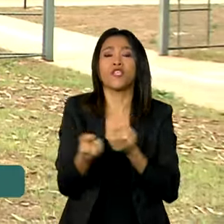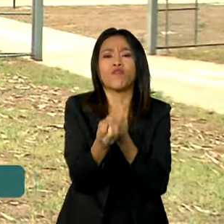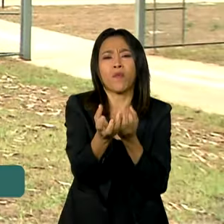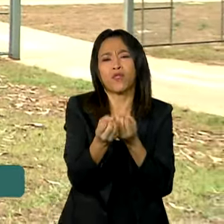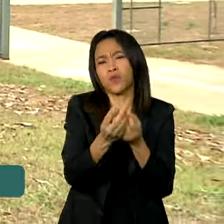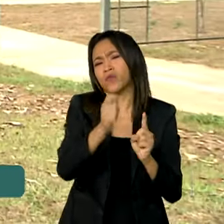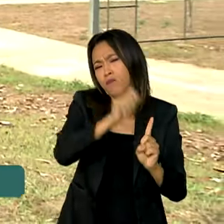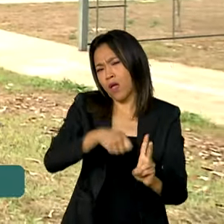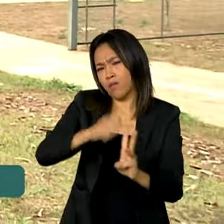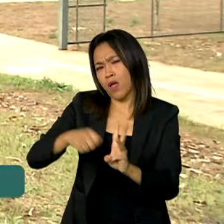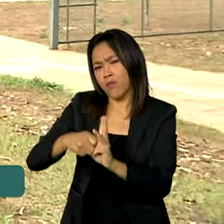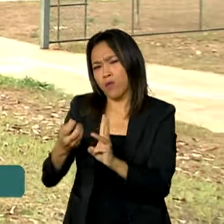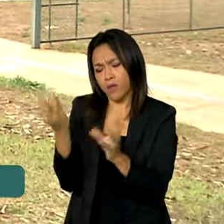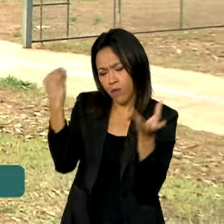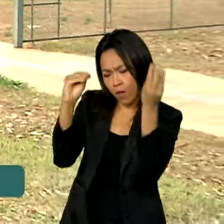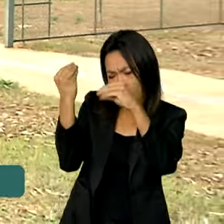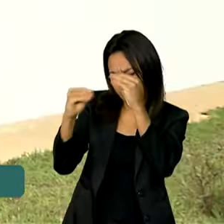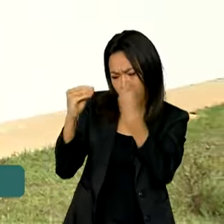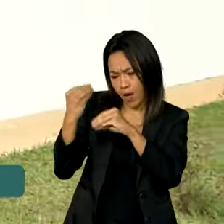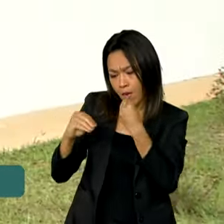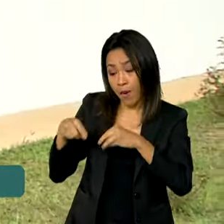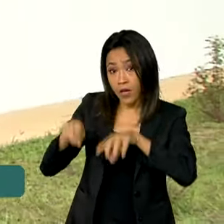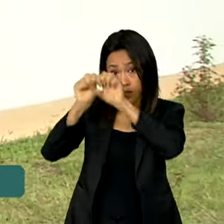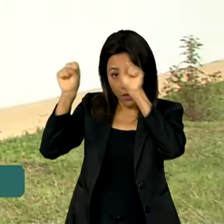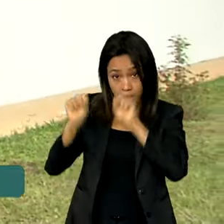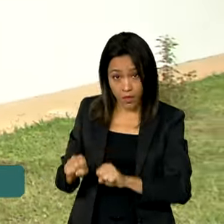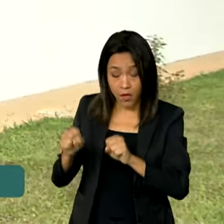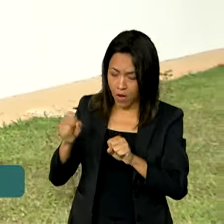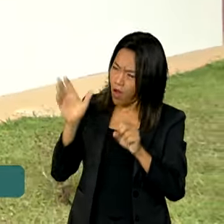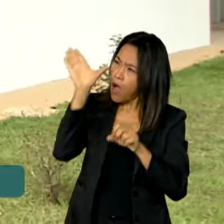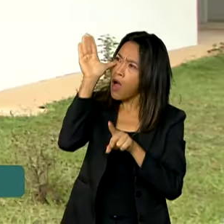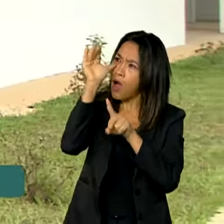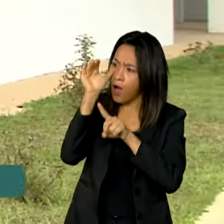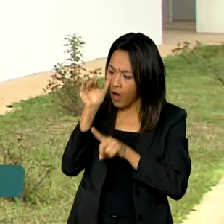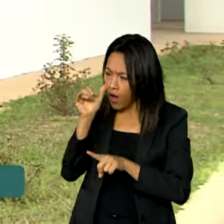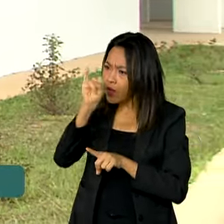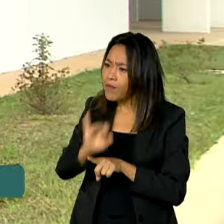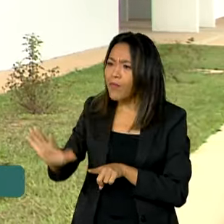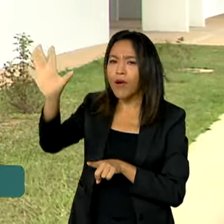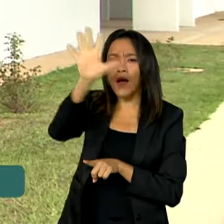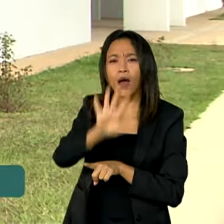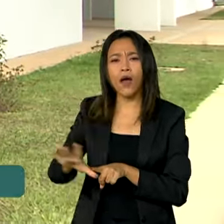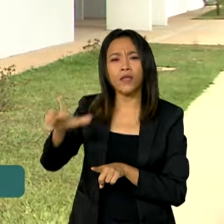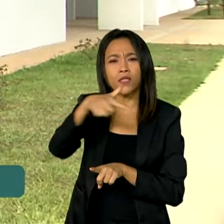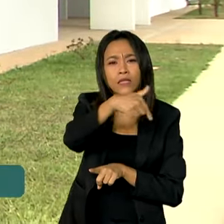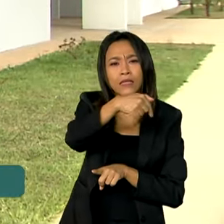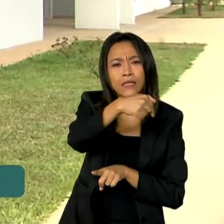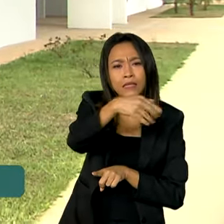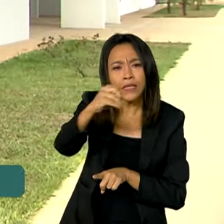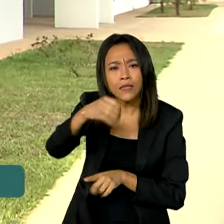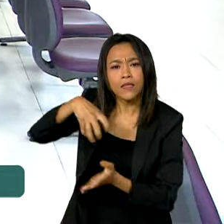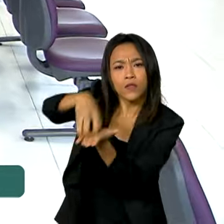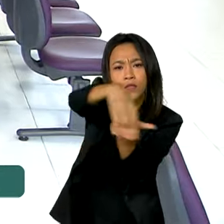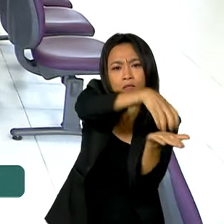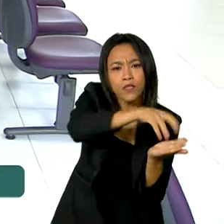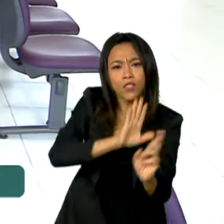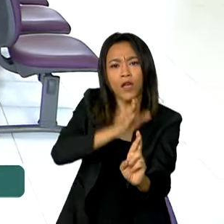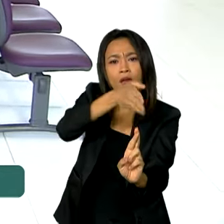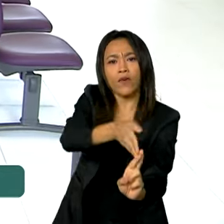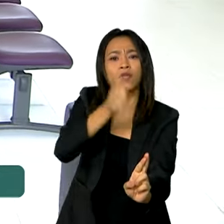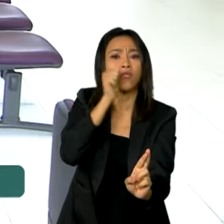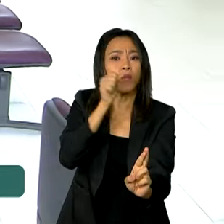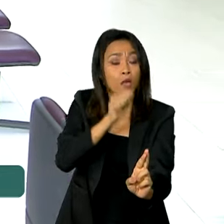a cada mês. O sistema também traz imagens e informações dos sete centros de referência da mulher brasileira em